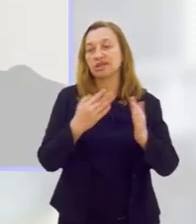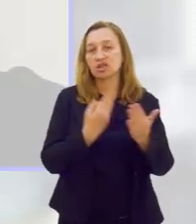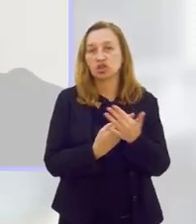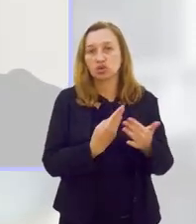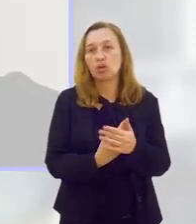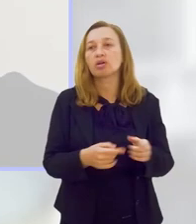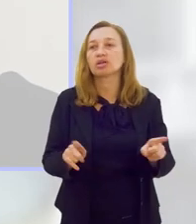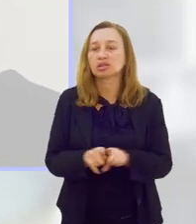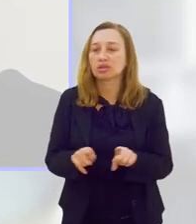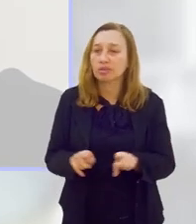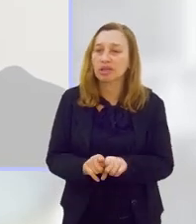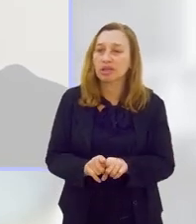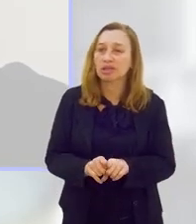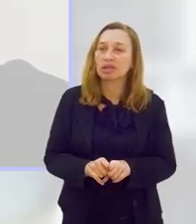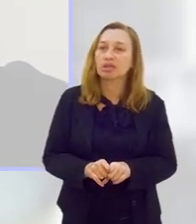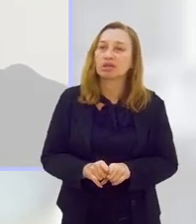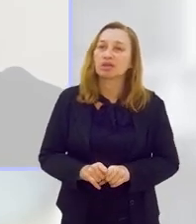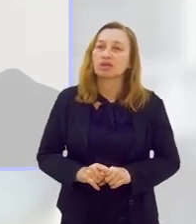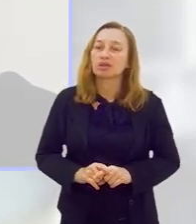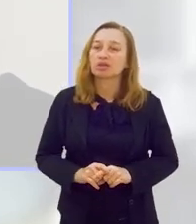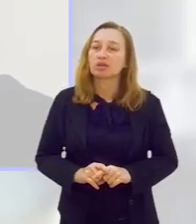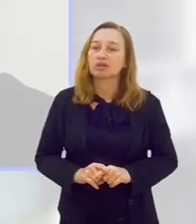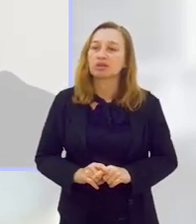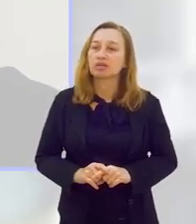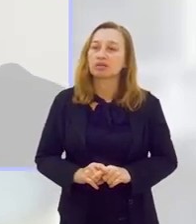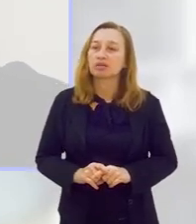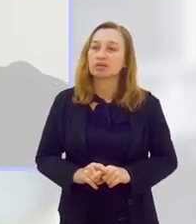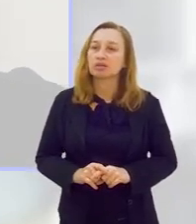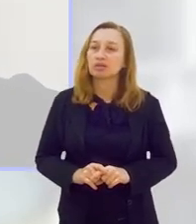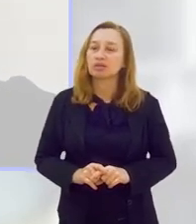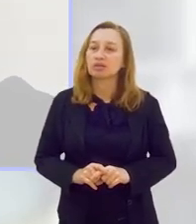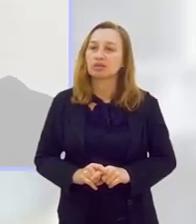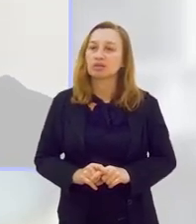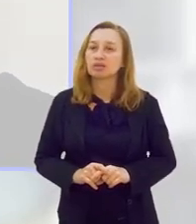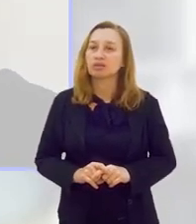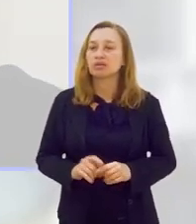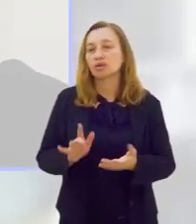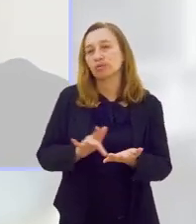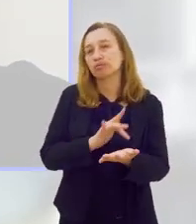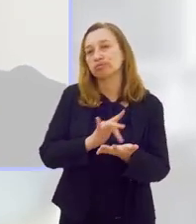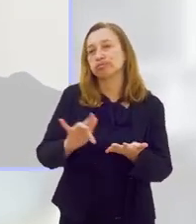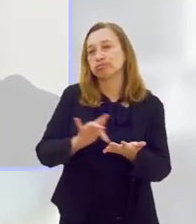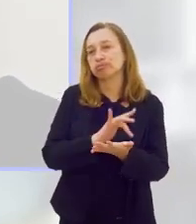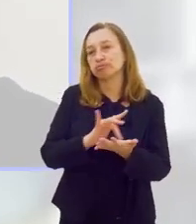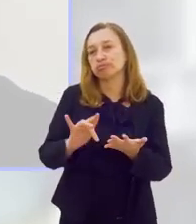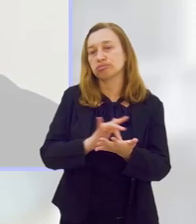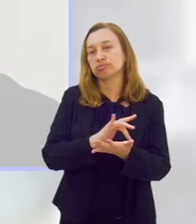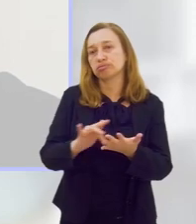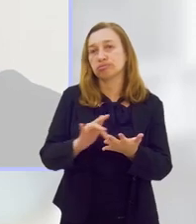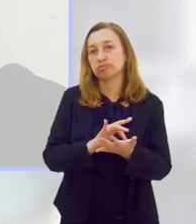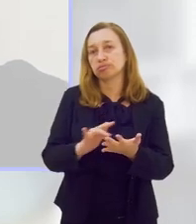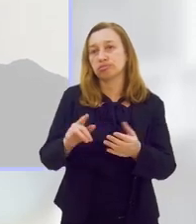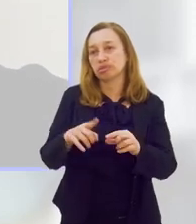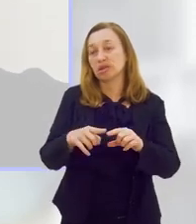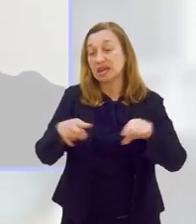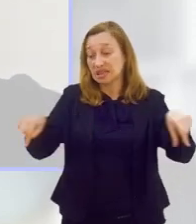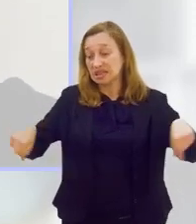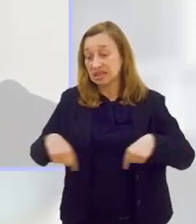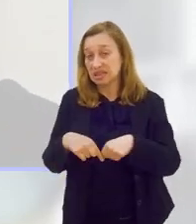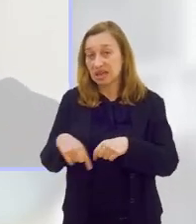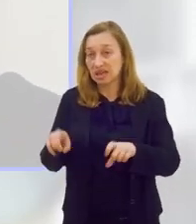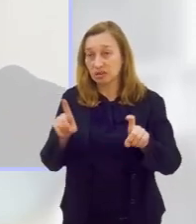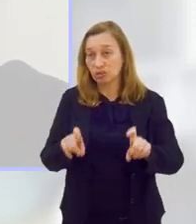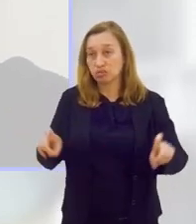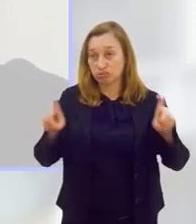também, com tablets, sala de informática, com a